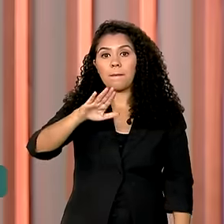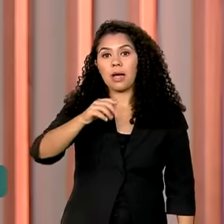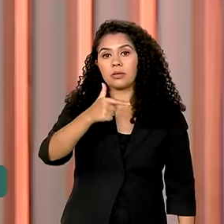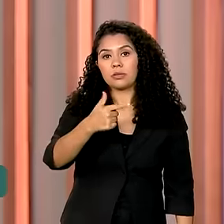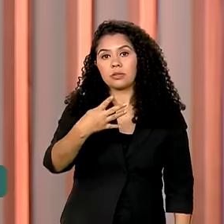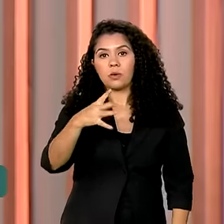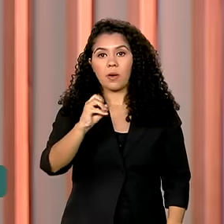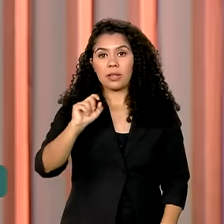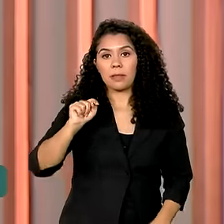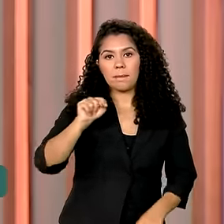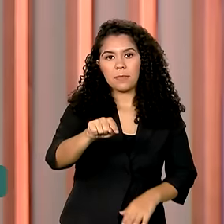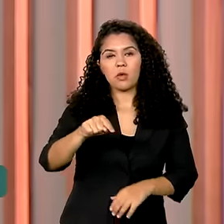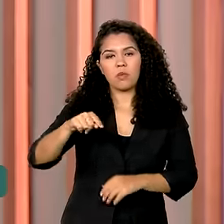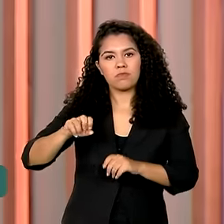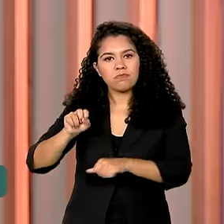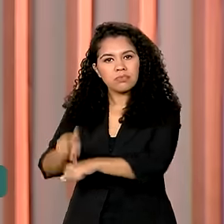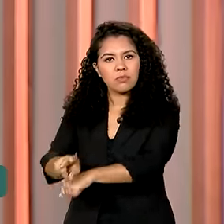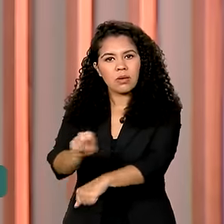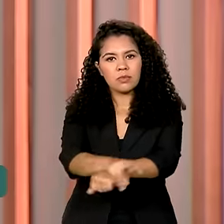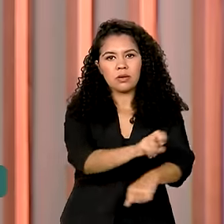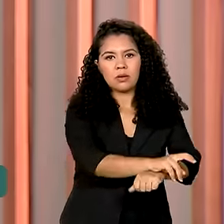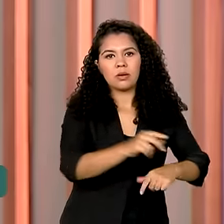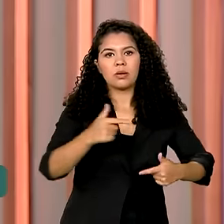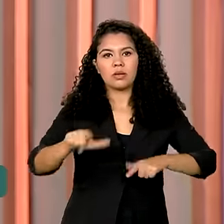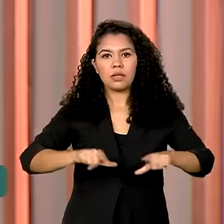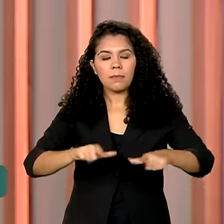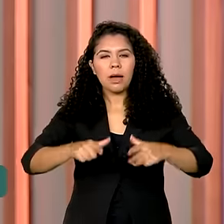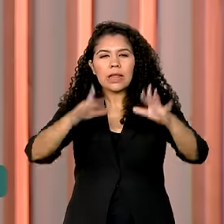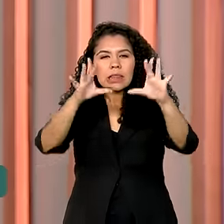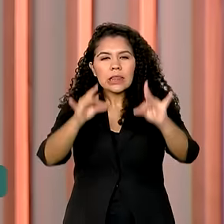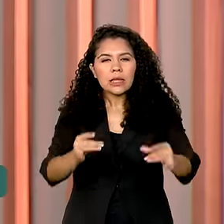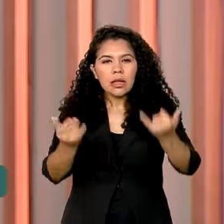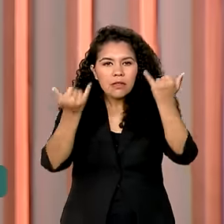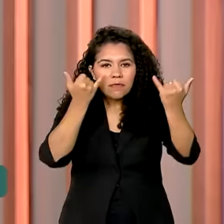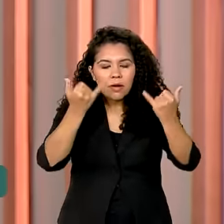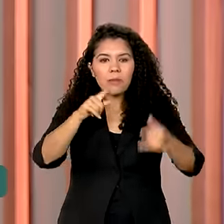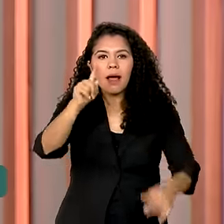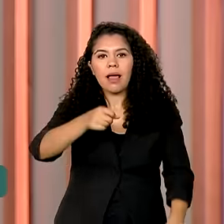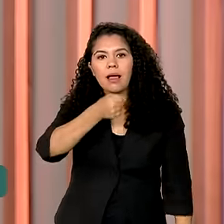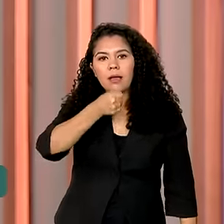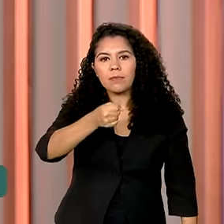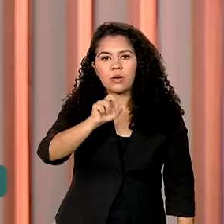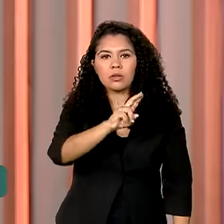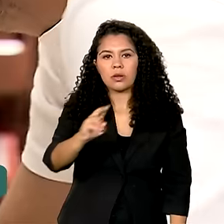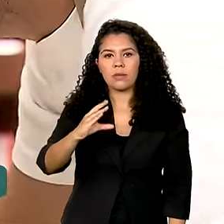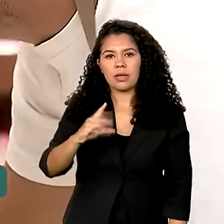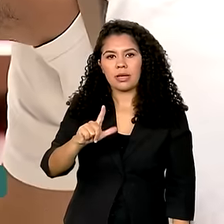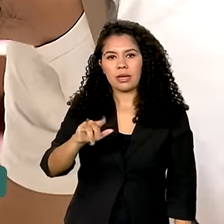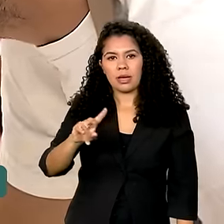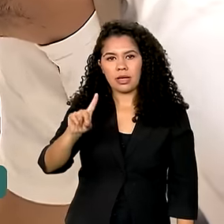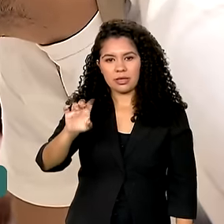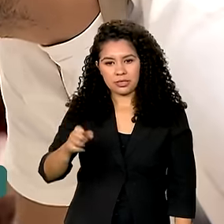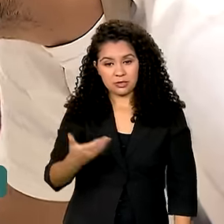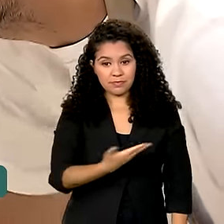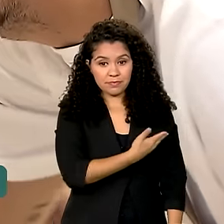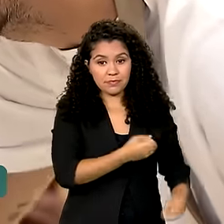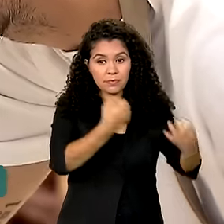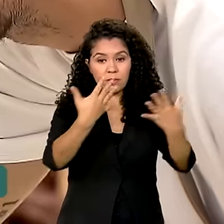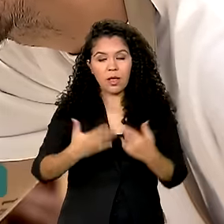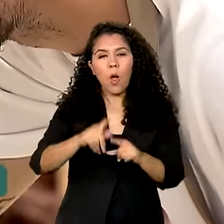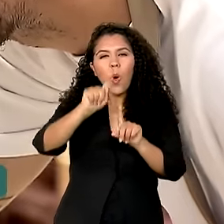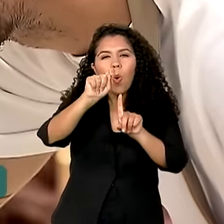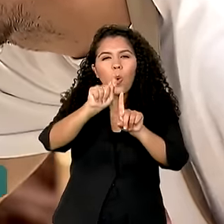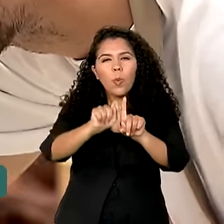postos de trabalho. Quem traz esses detalhes para a gente é a repórter Cleide Lopes. Há um mês,